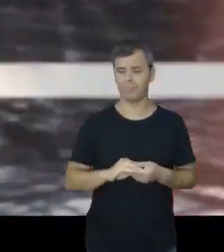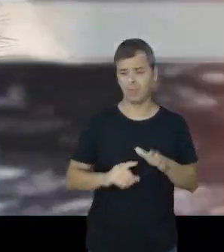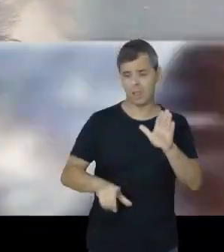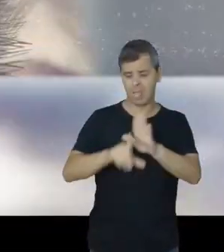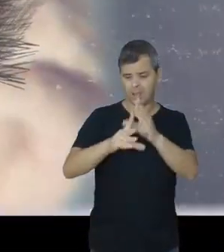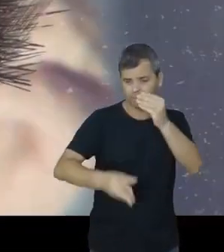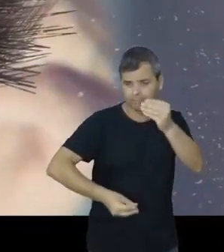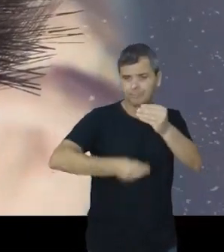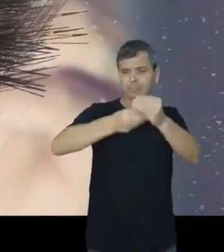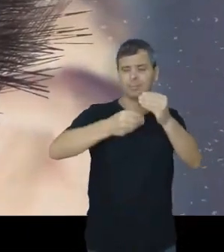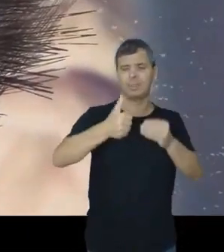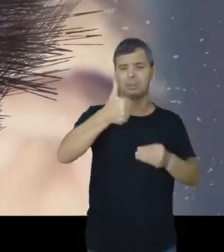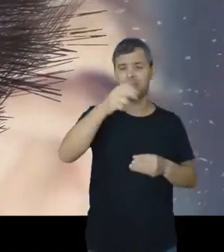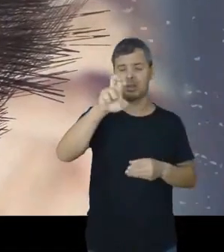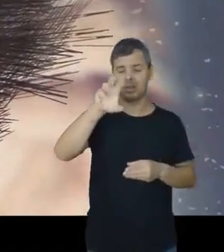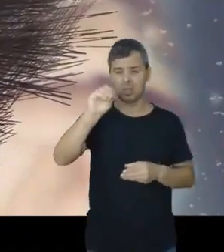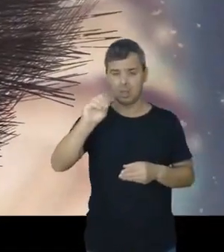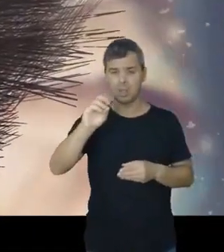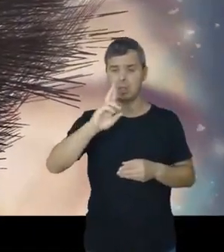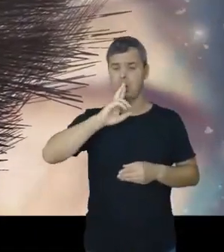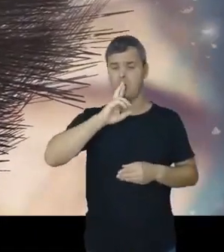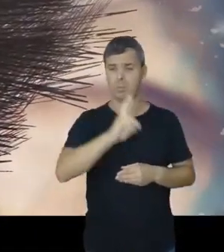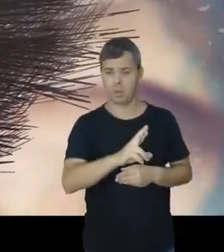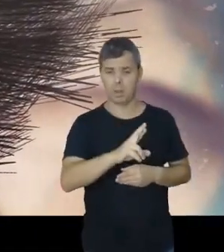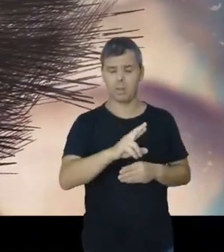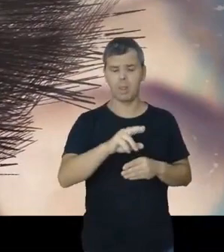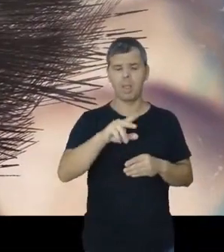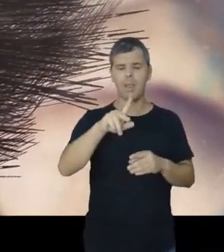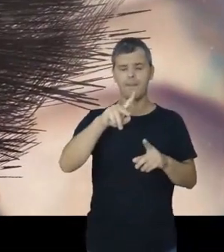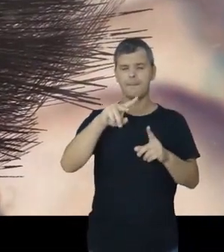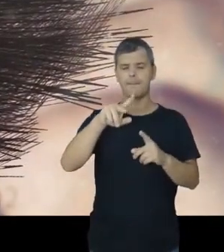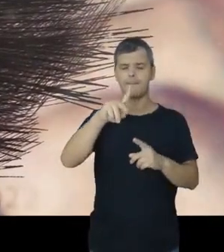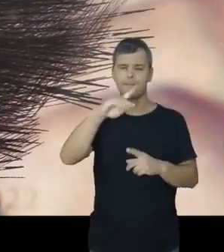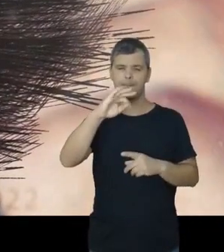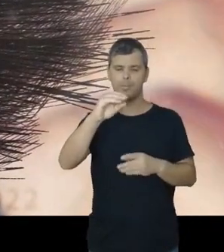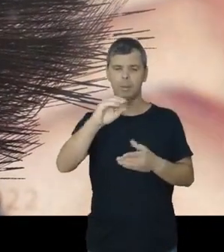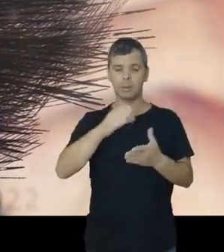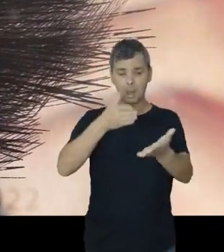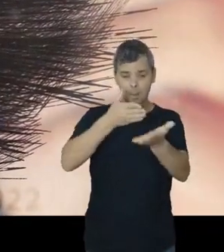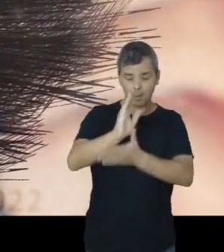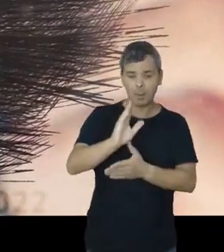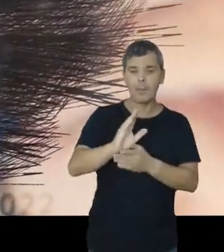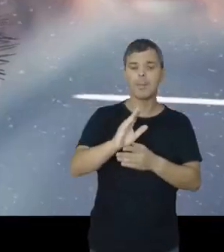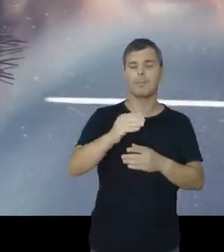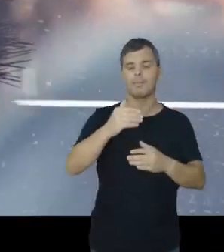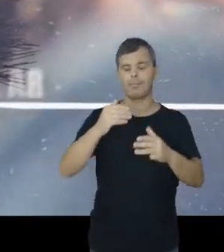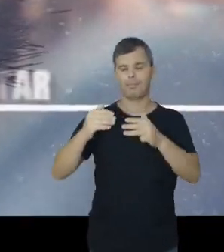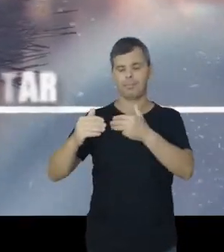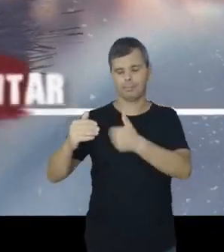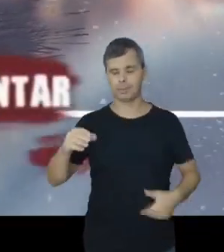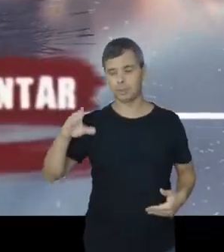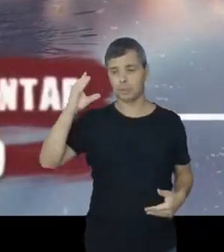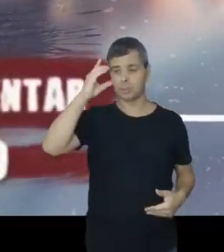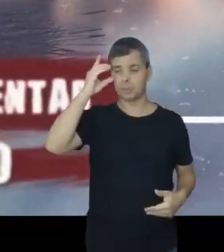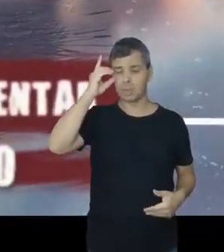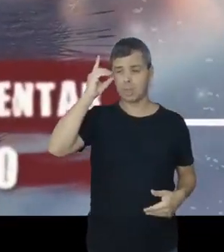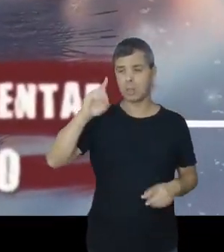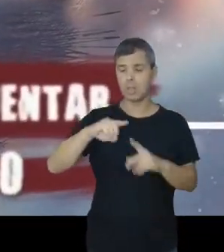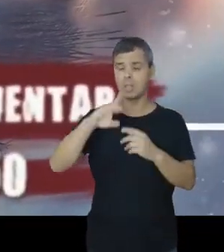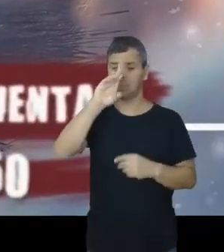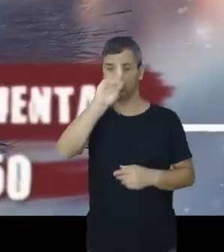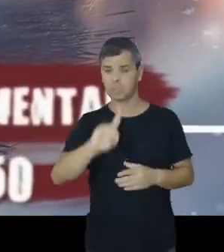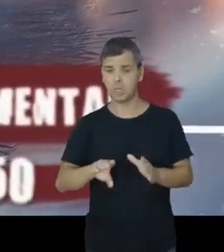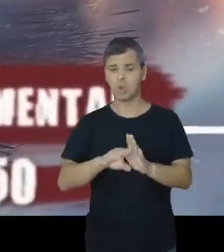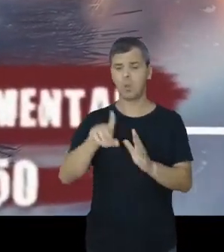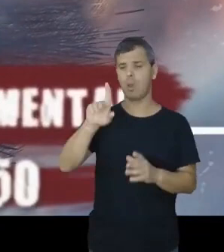complementar 150, que resultou desta PEC Sancionada pela presidenta Dilma Rousseff As domésticas passaram a ter direitos